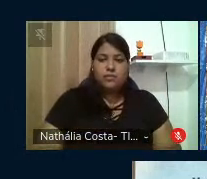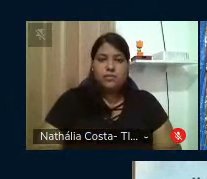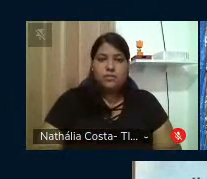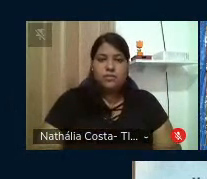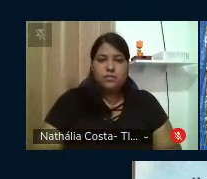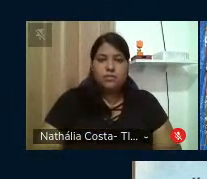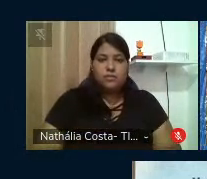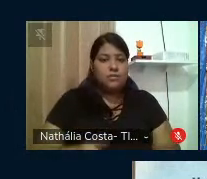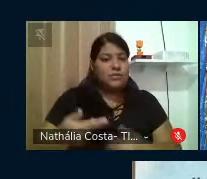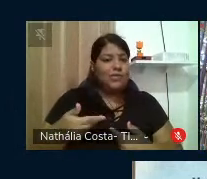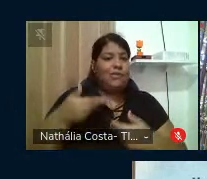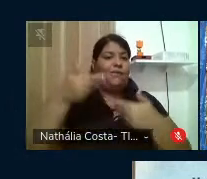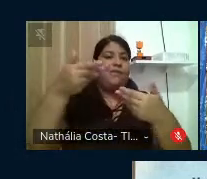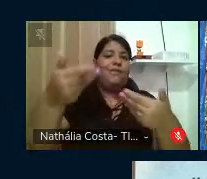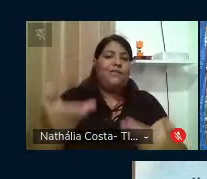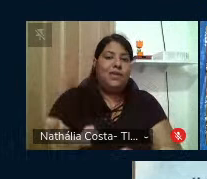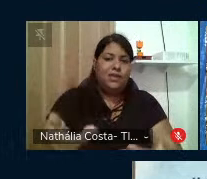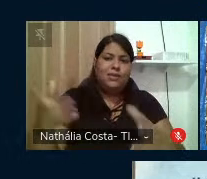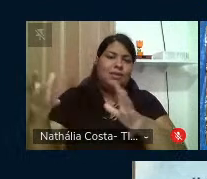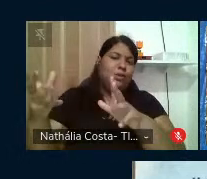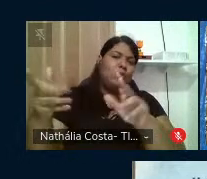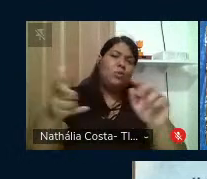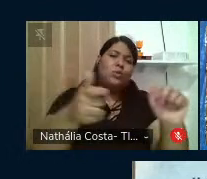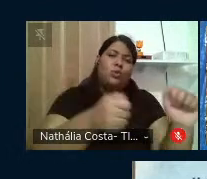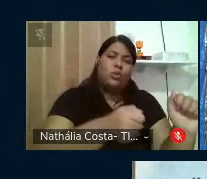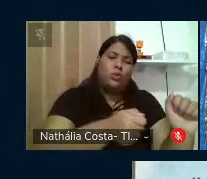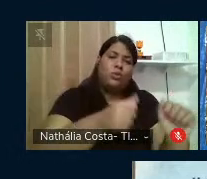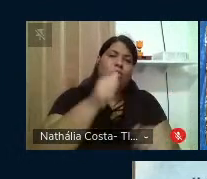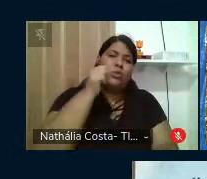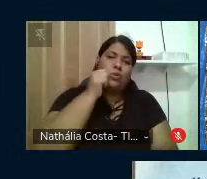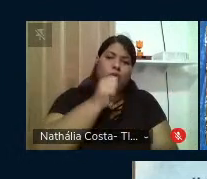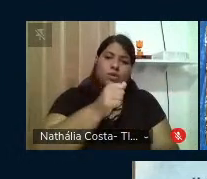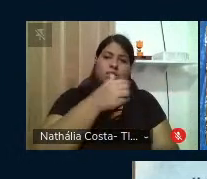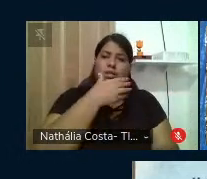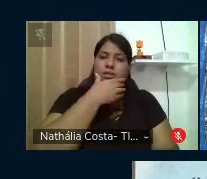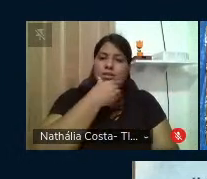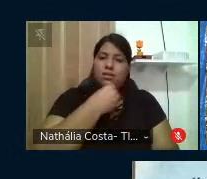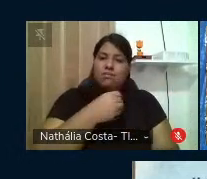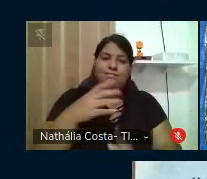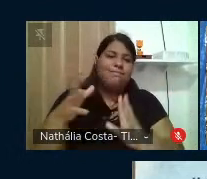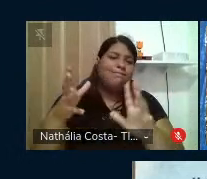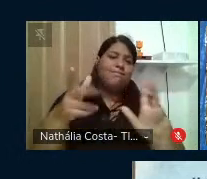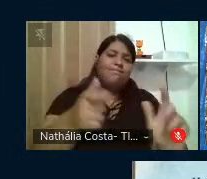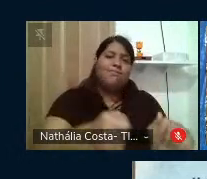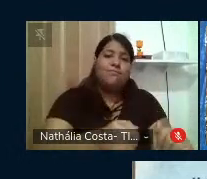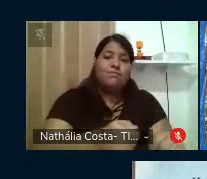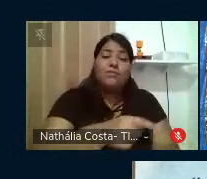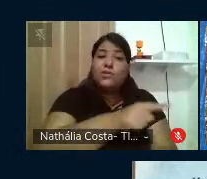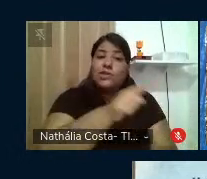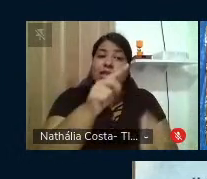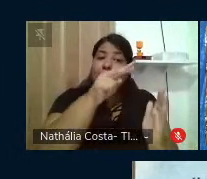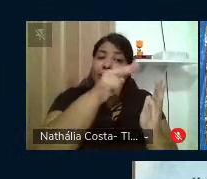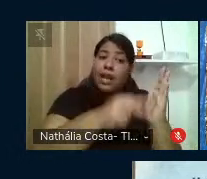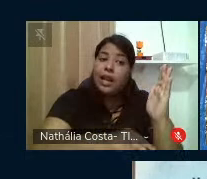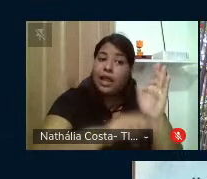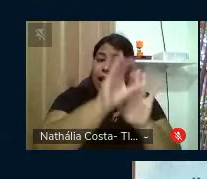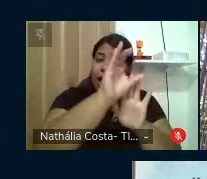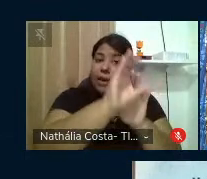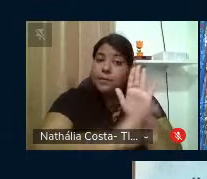convido a todos, a todas, a todos que leiam o capítulo